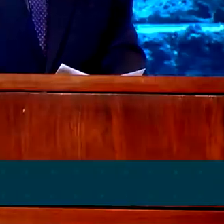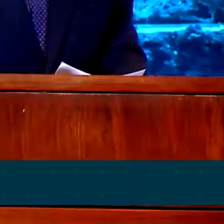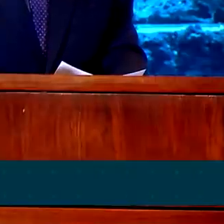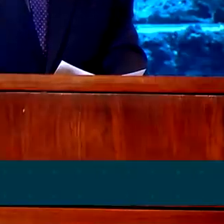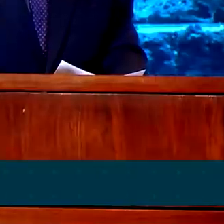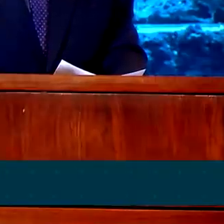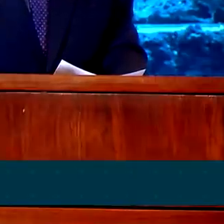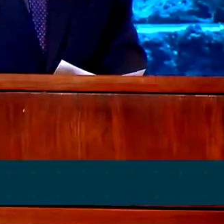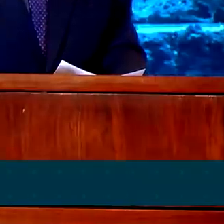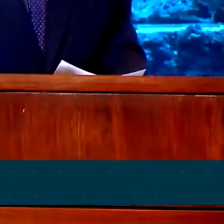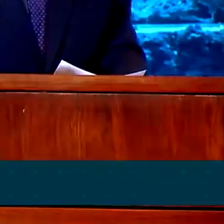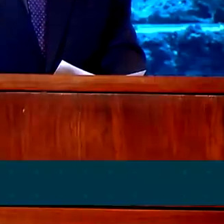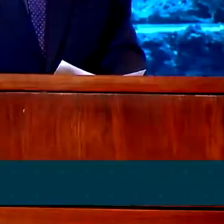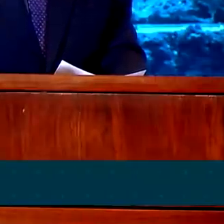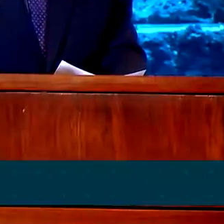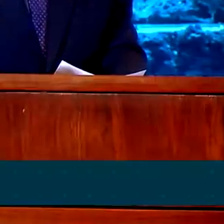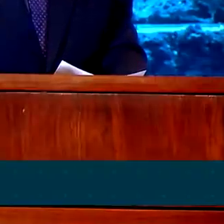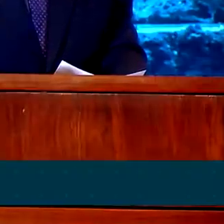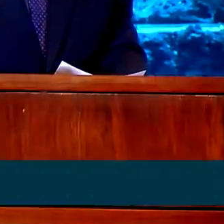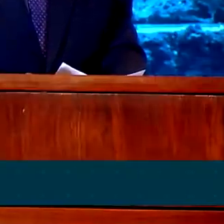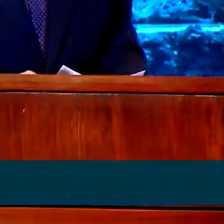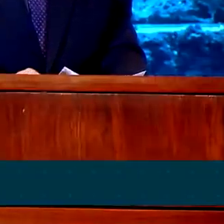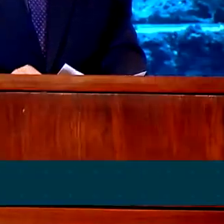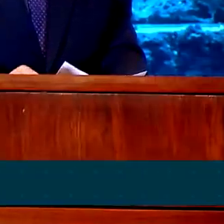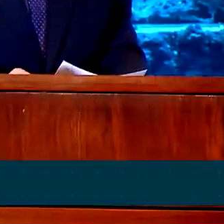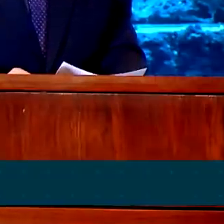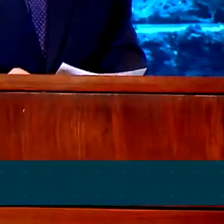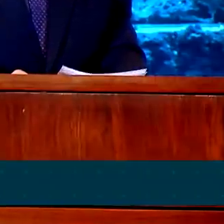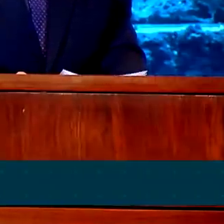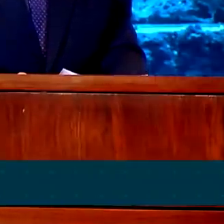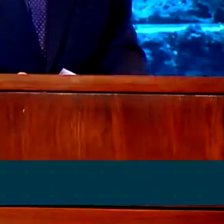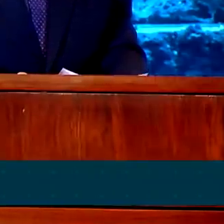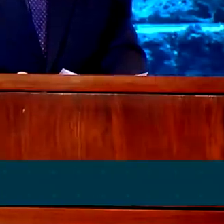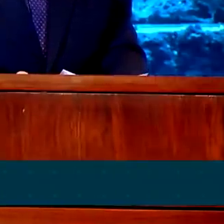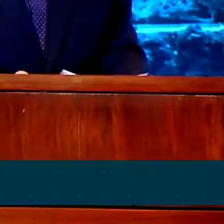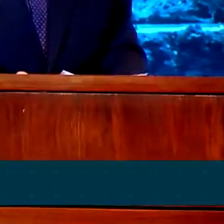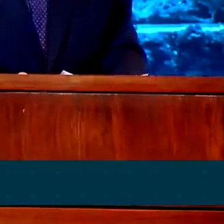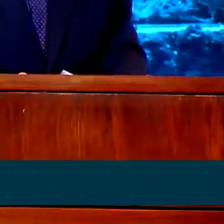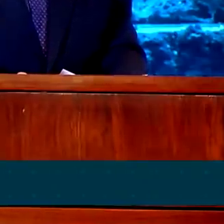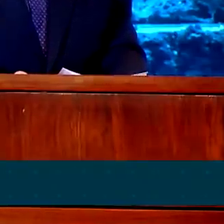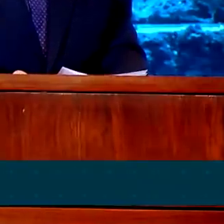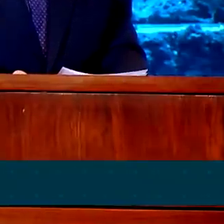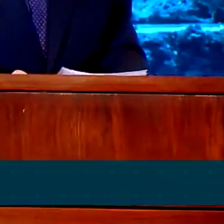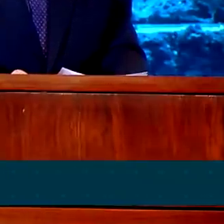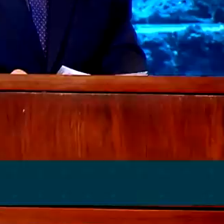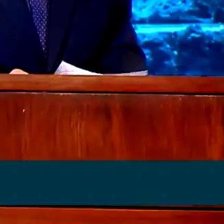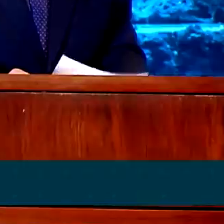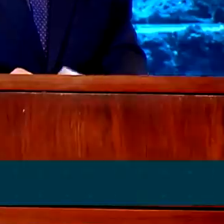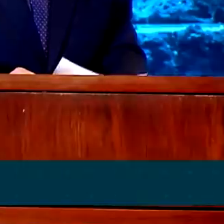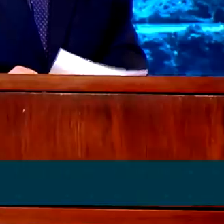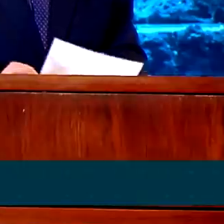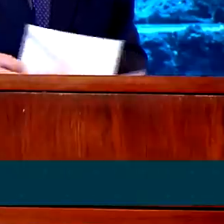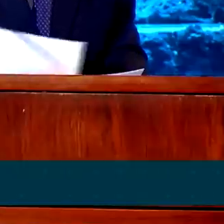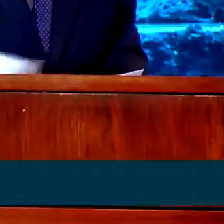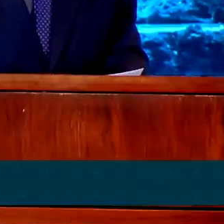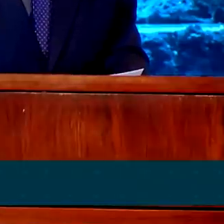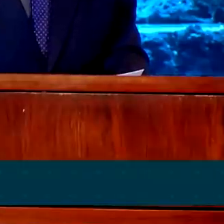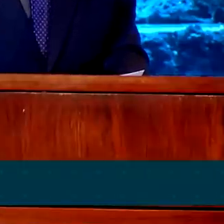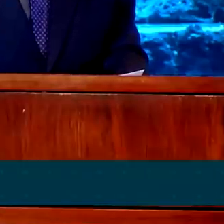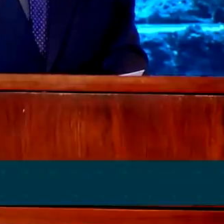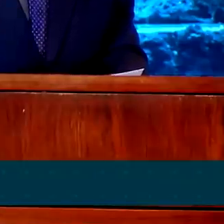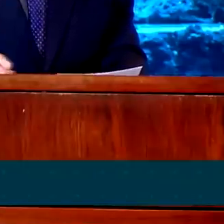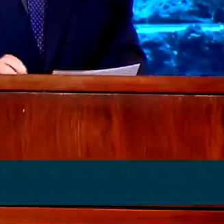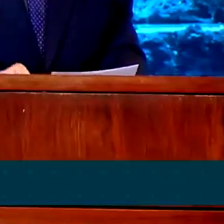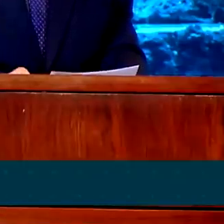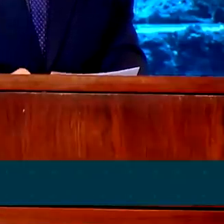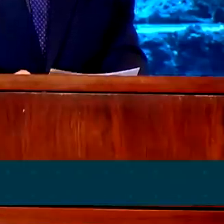Temos trabalhado também para garantir ao consumidor brasileiro segurança energética e